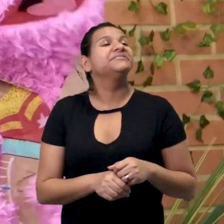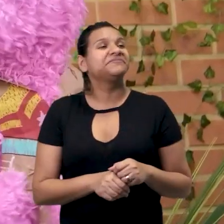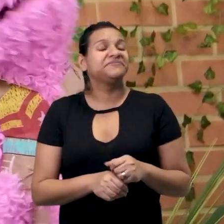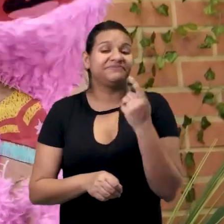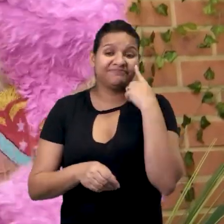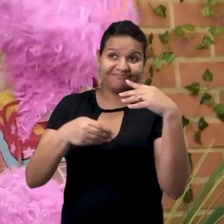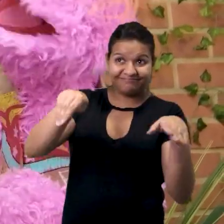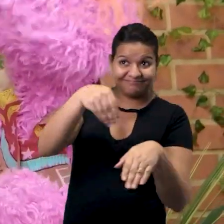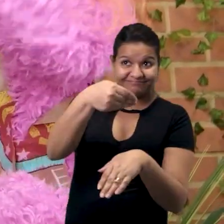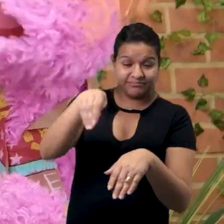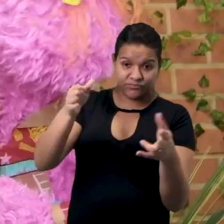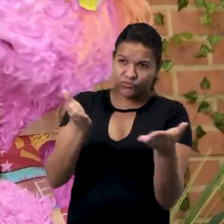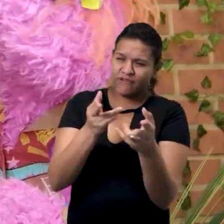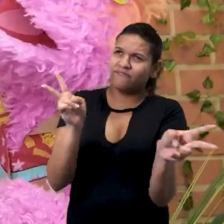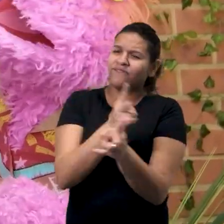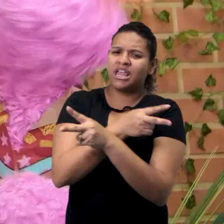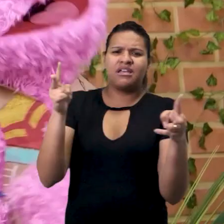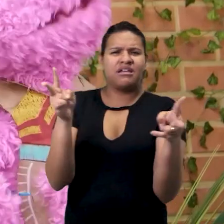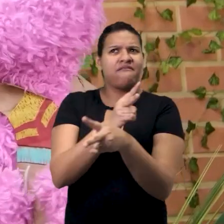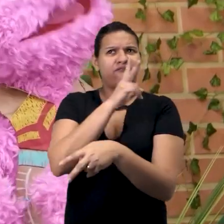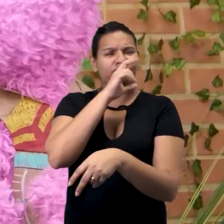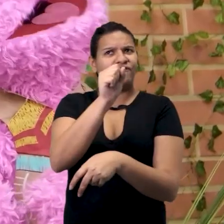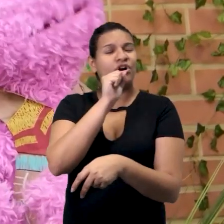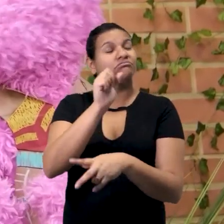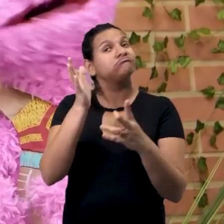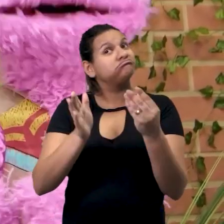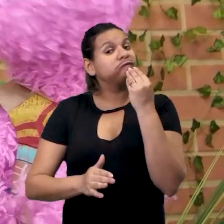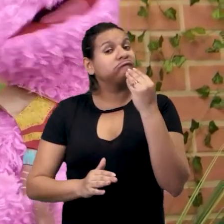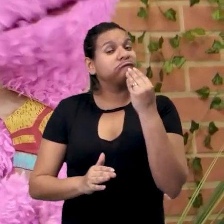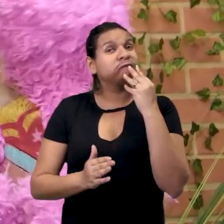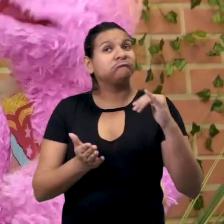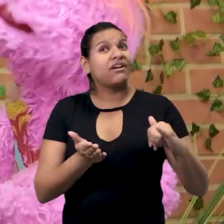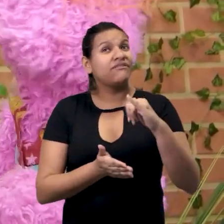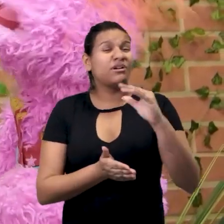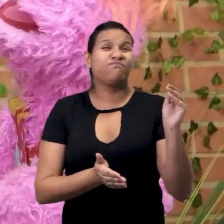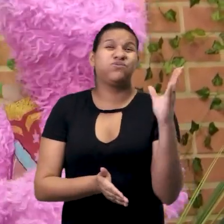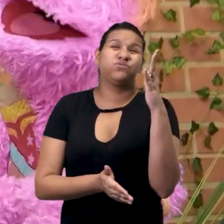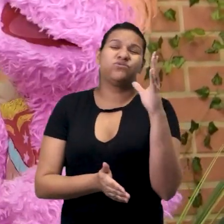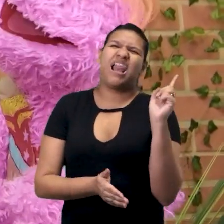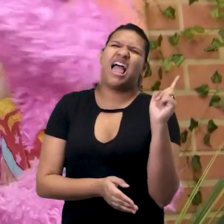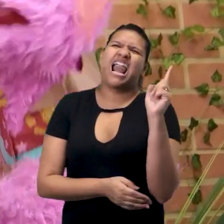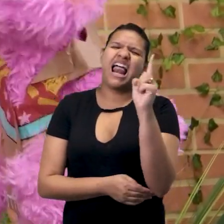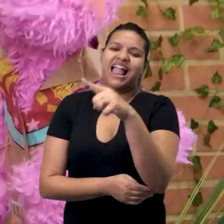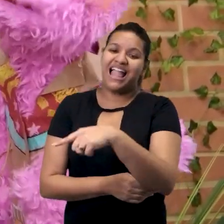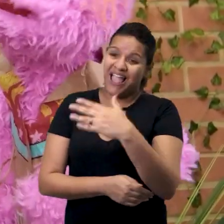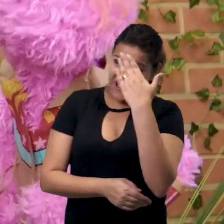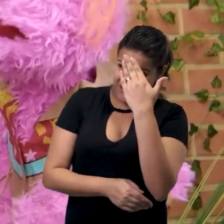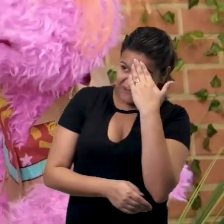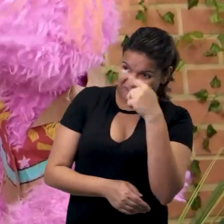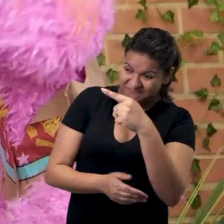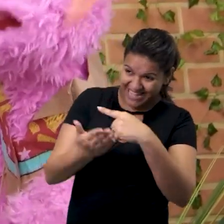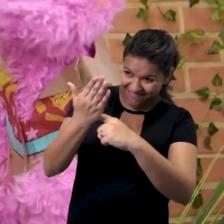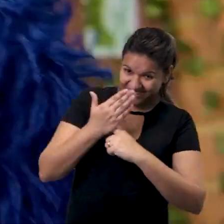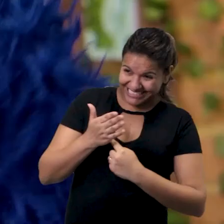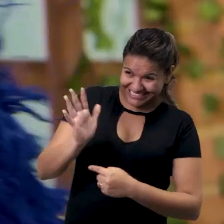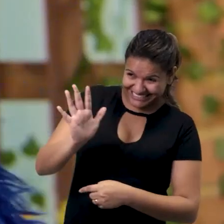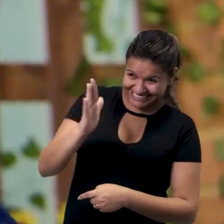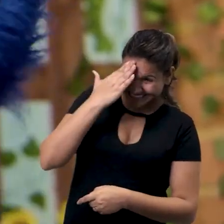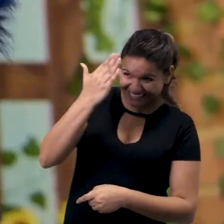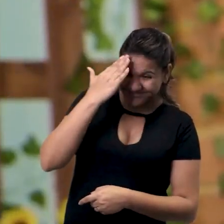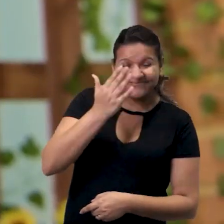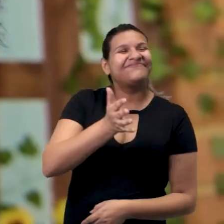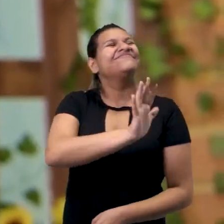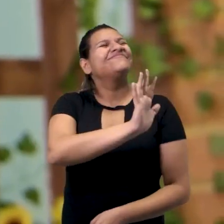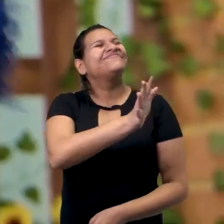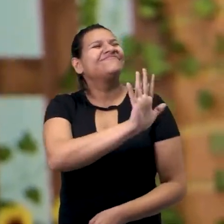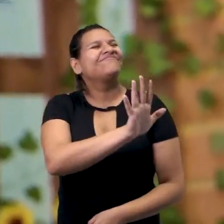esquerda! E como o vento hoje está forte, ele deve ter levado o nosso aviãozinho para mais longe! Obrigado pela ajuda, Grover! Ha!